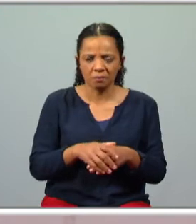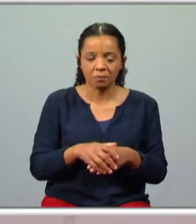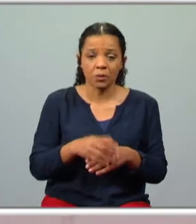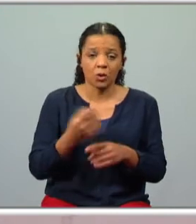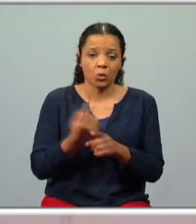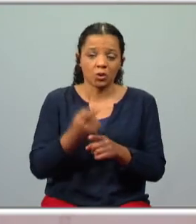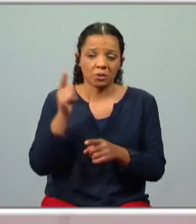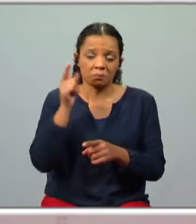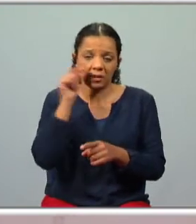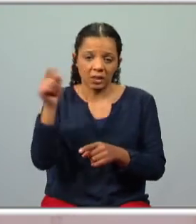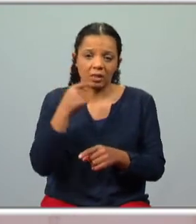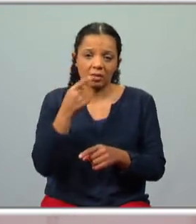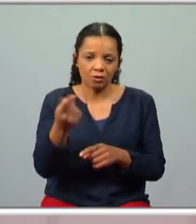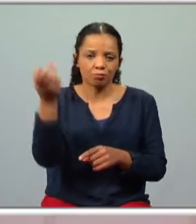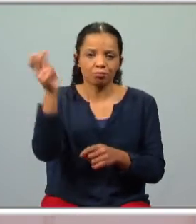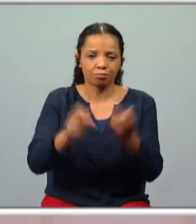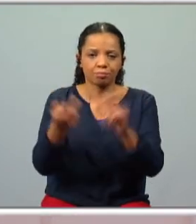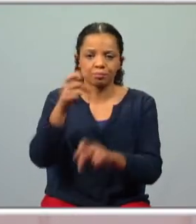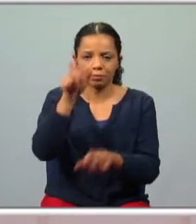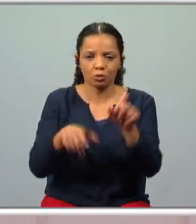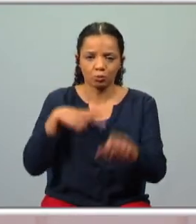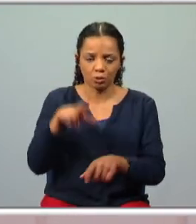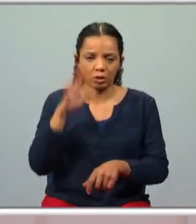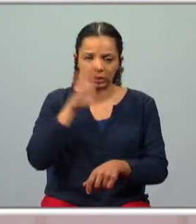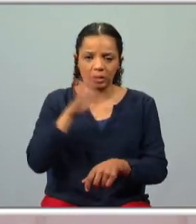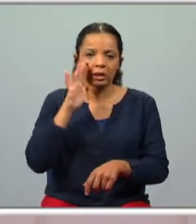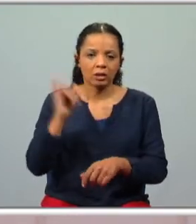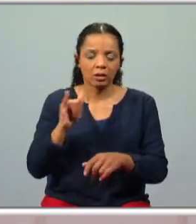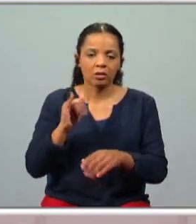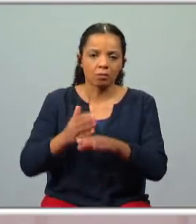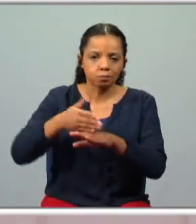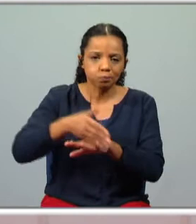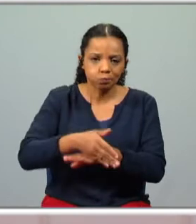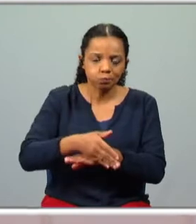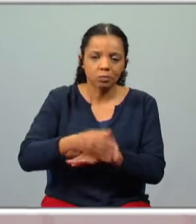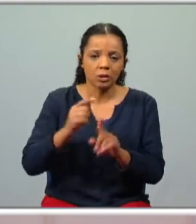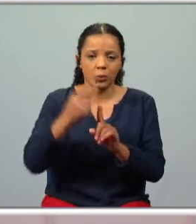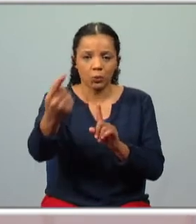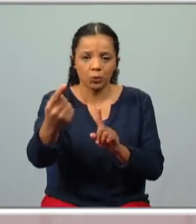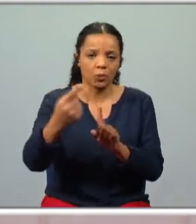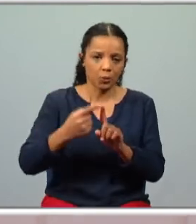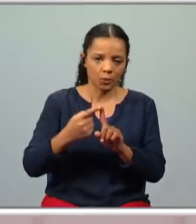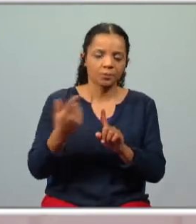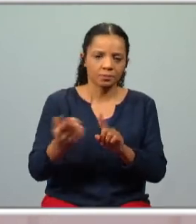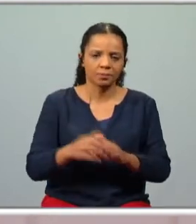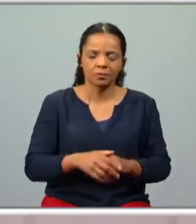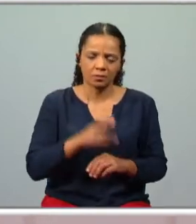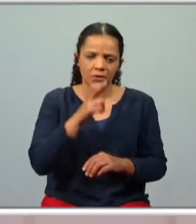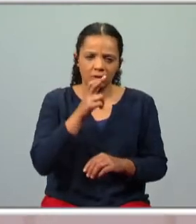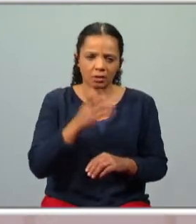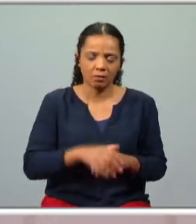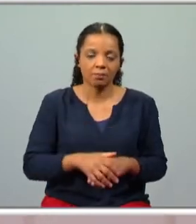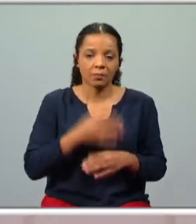aquilo que ele anuncia que vai acontecer aos portugueses que tentarem passar o cabo na viagem de ida ou de regresso vai ser terrível